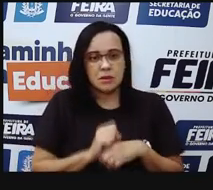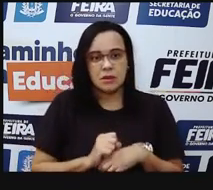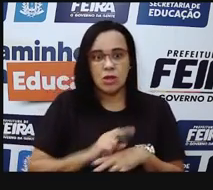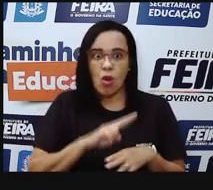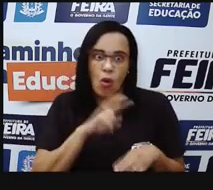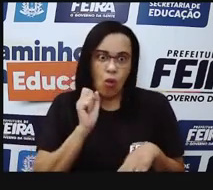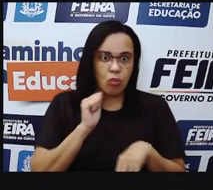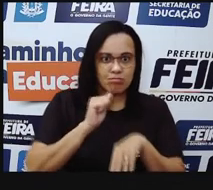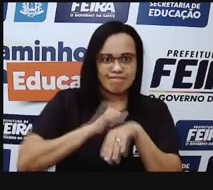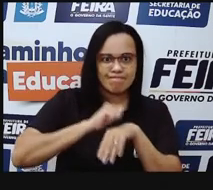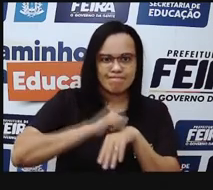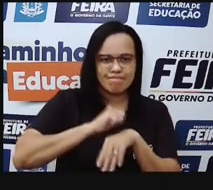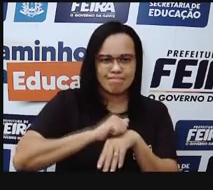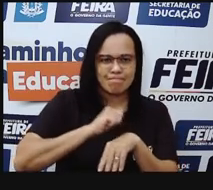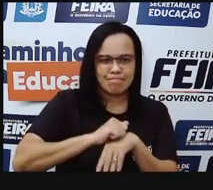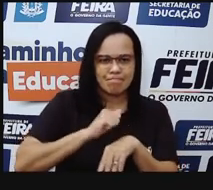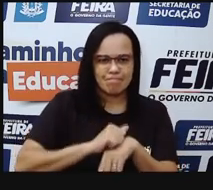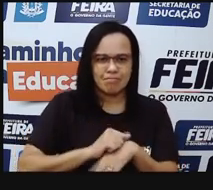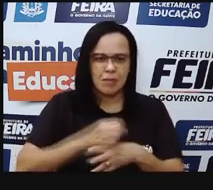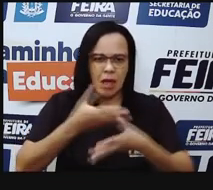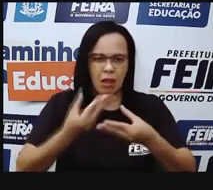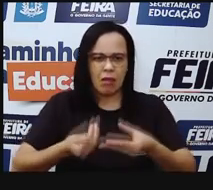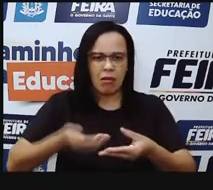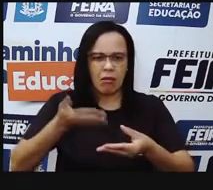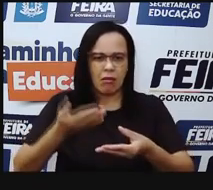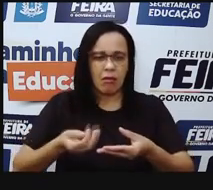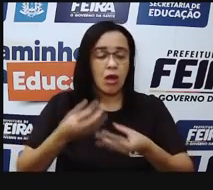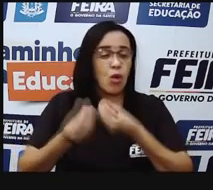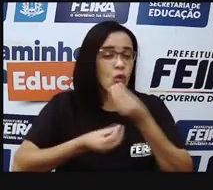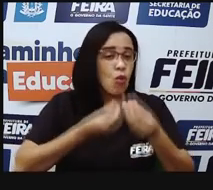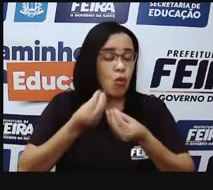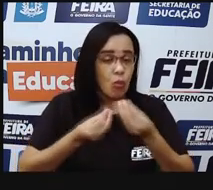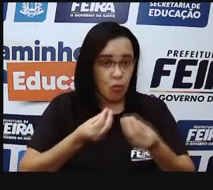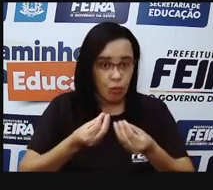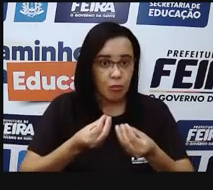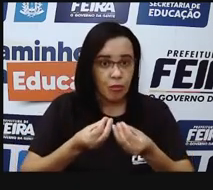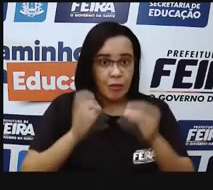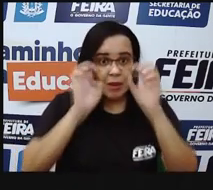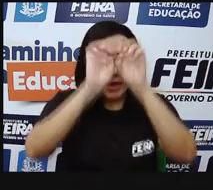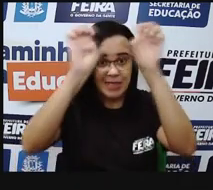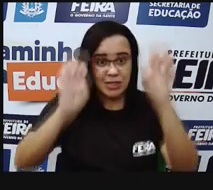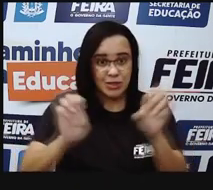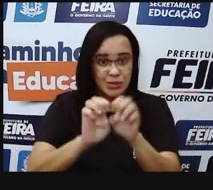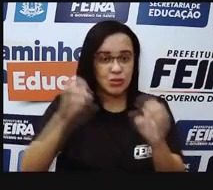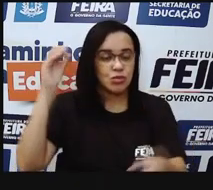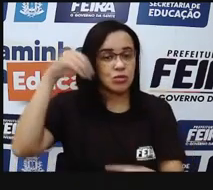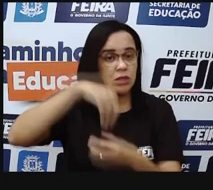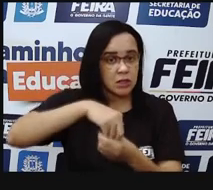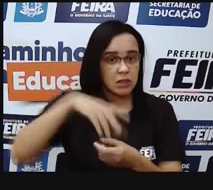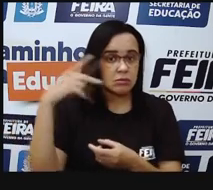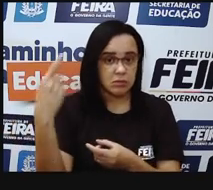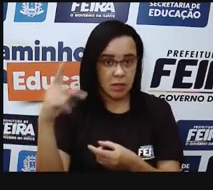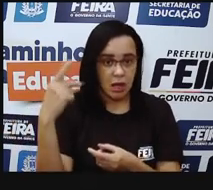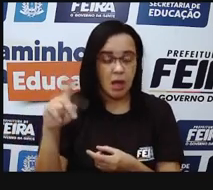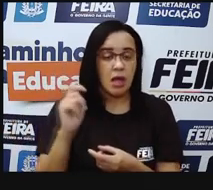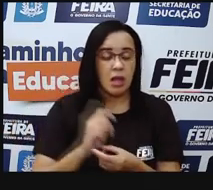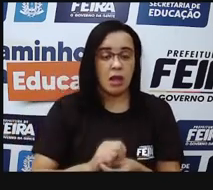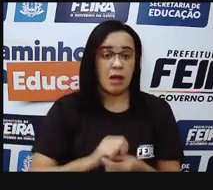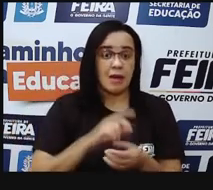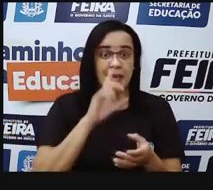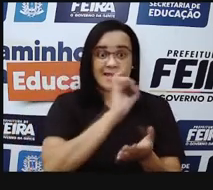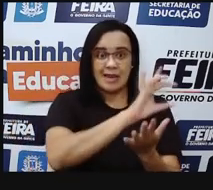que é liso. Então, cada uma dessas estruturas que vocês estão vendo aqui, elas vão ter funções que vão auxiliar